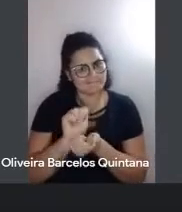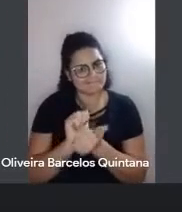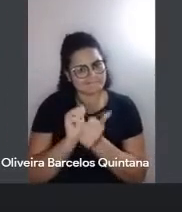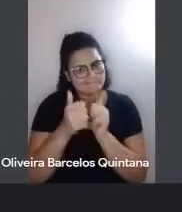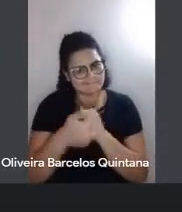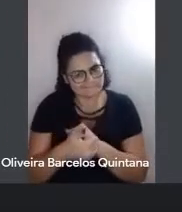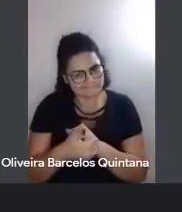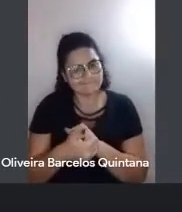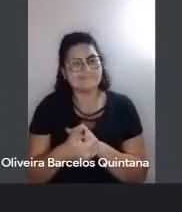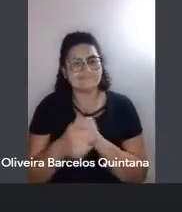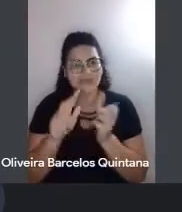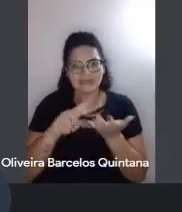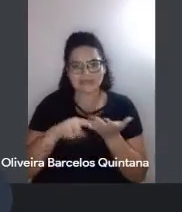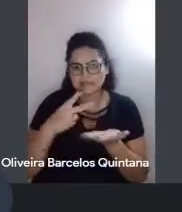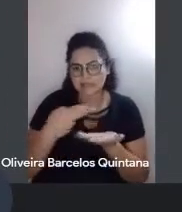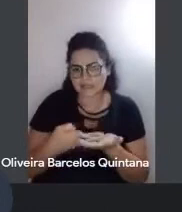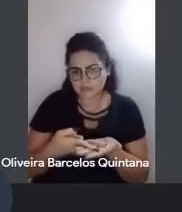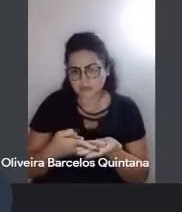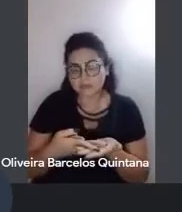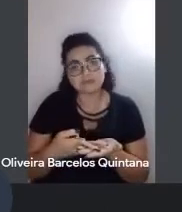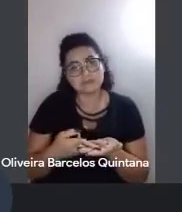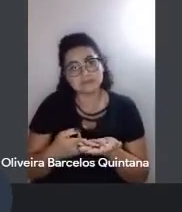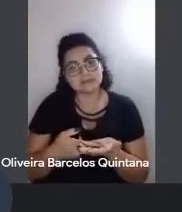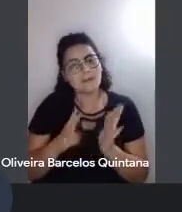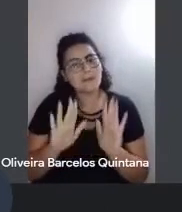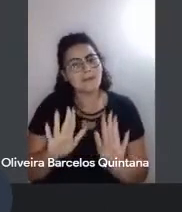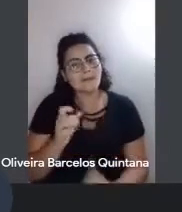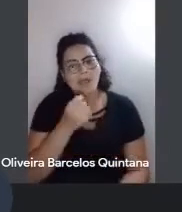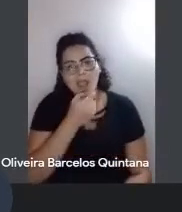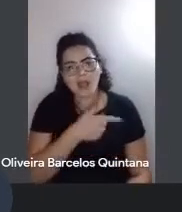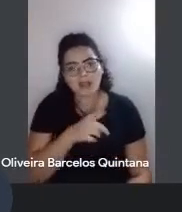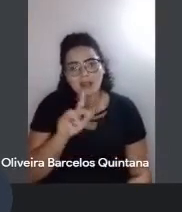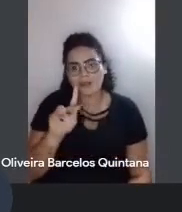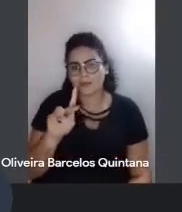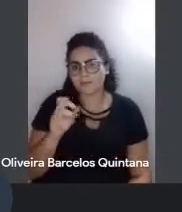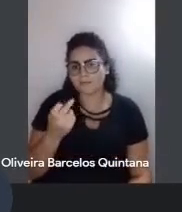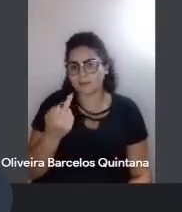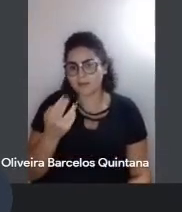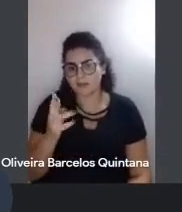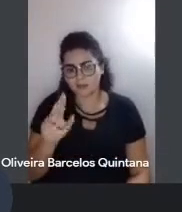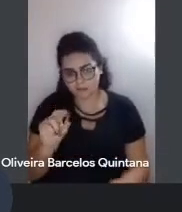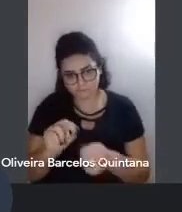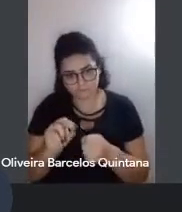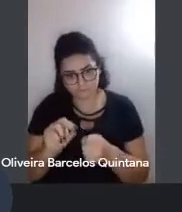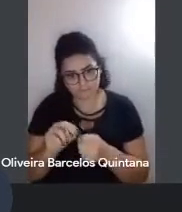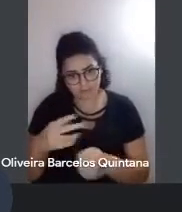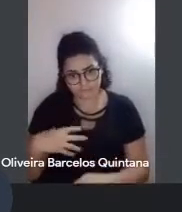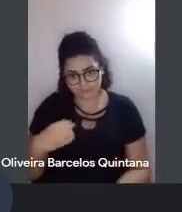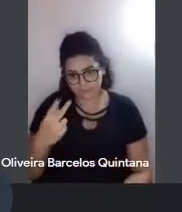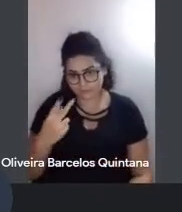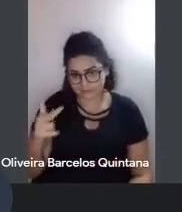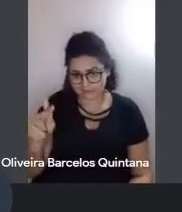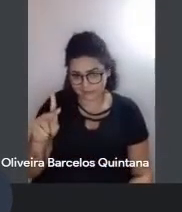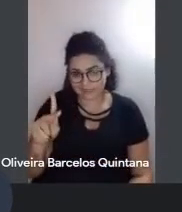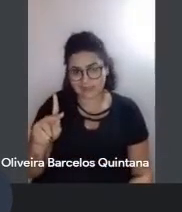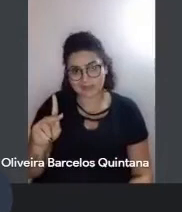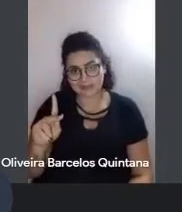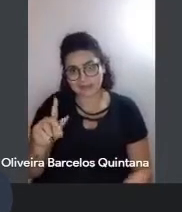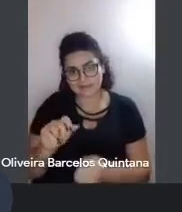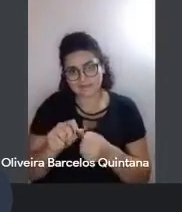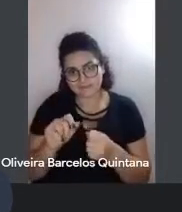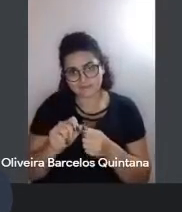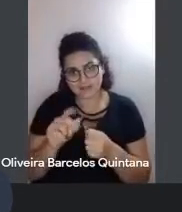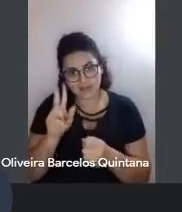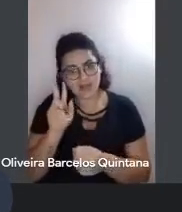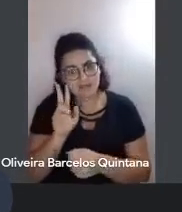traduzir, você tem que ser... Agora, é engraçado, porque o Pedro faz isso com os meninos, com os filhos dele, e ele fica, ele bota todo mundo para ver,